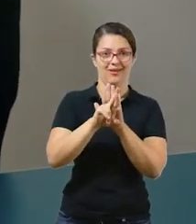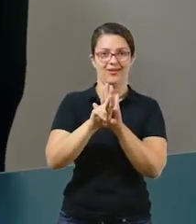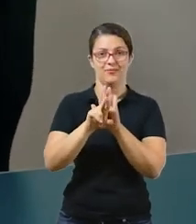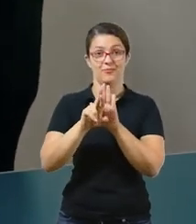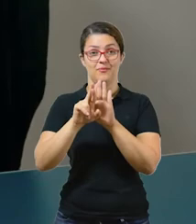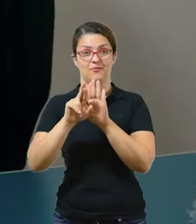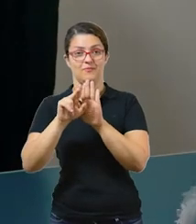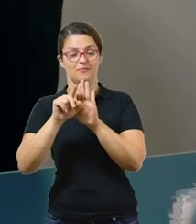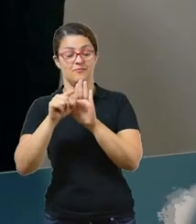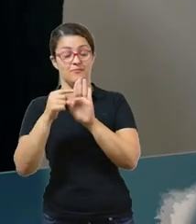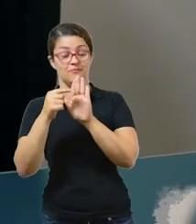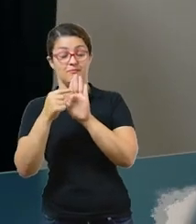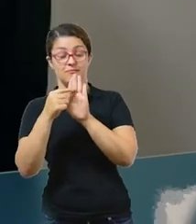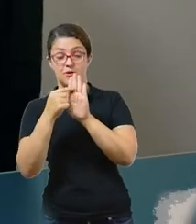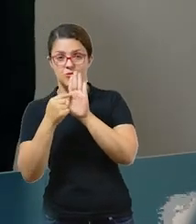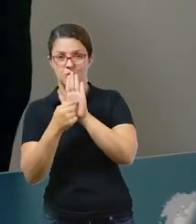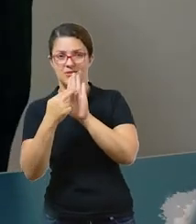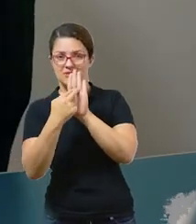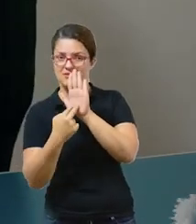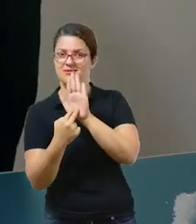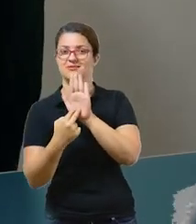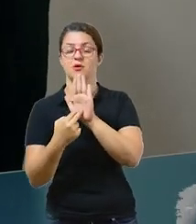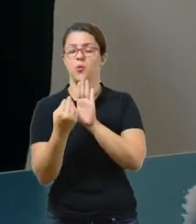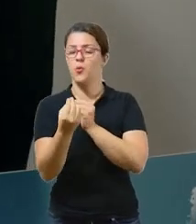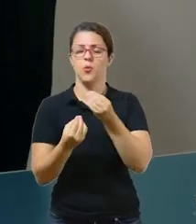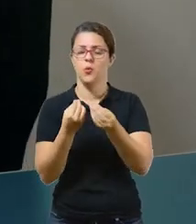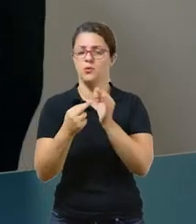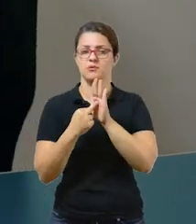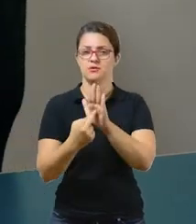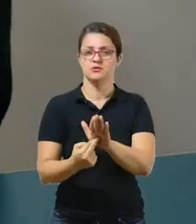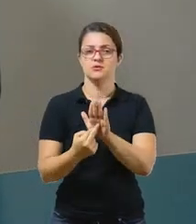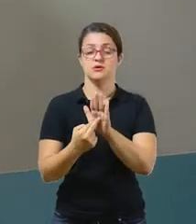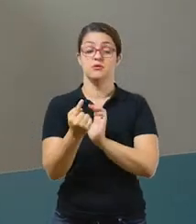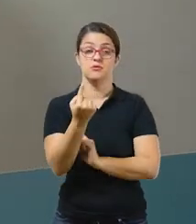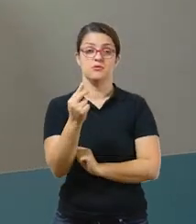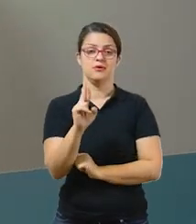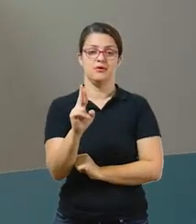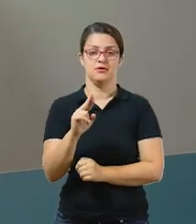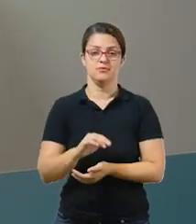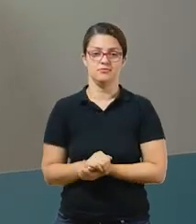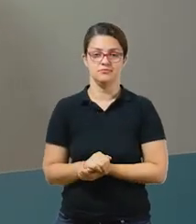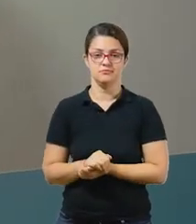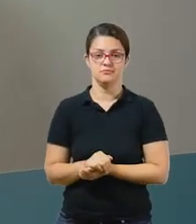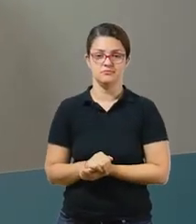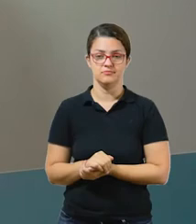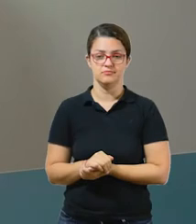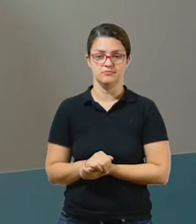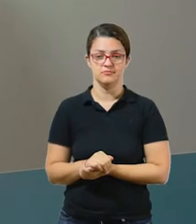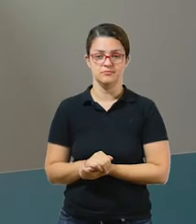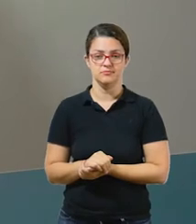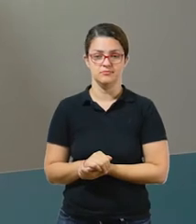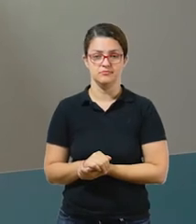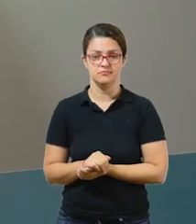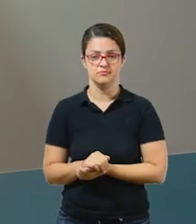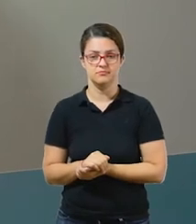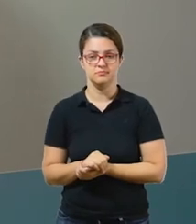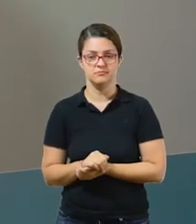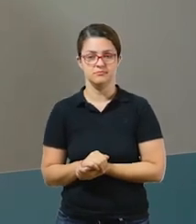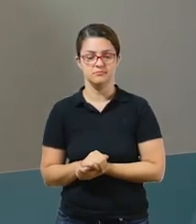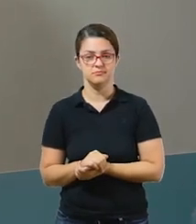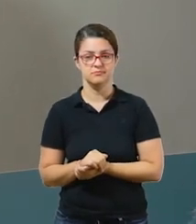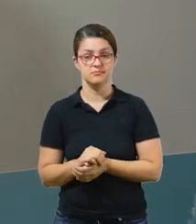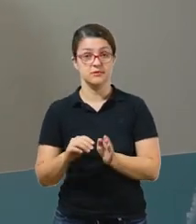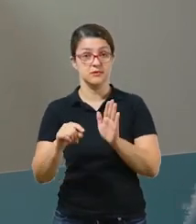Certo? Então, como você representaria 1 real? Olha só, 100 por 100, aqui essa barra